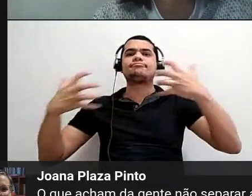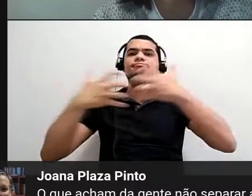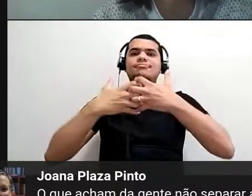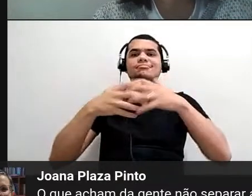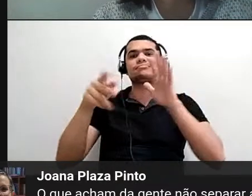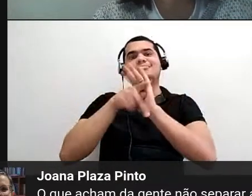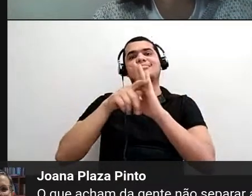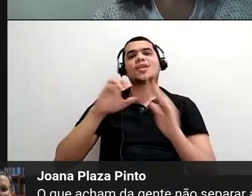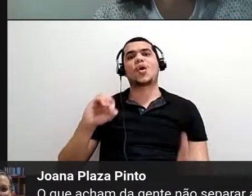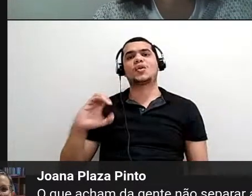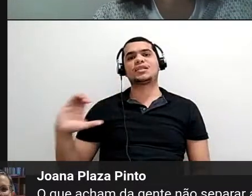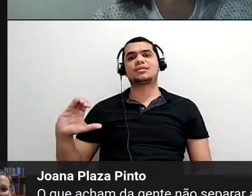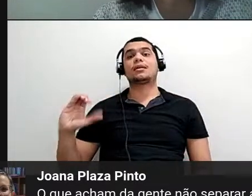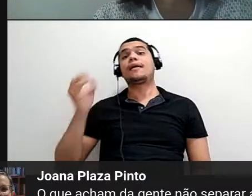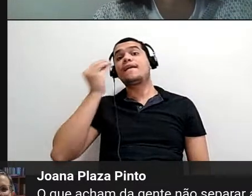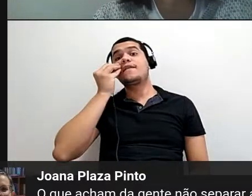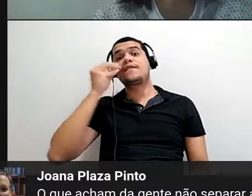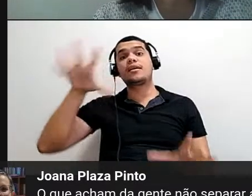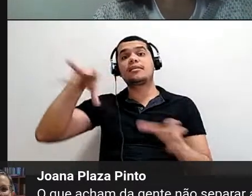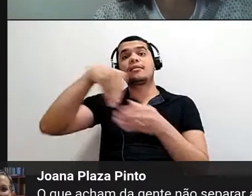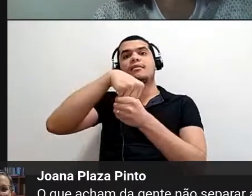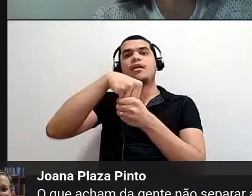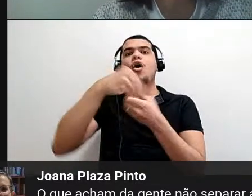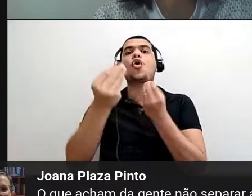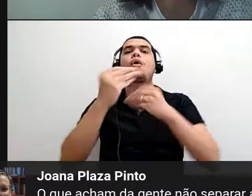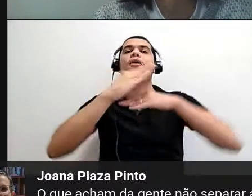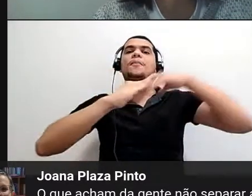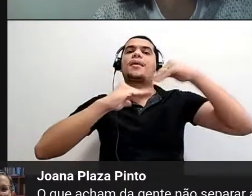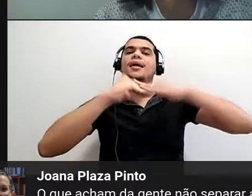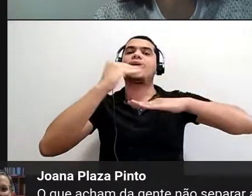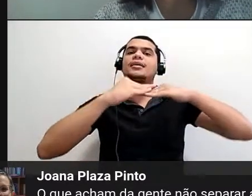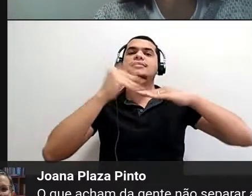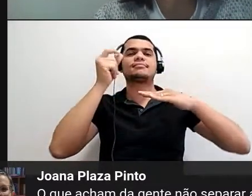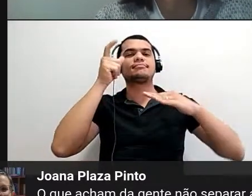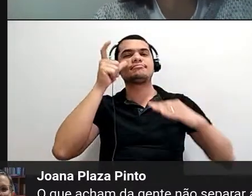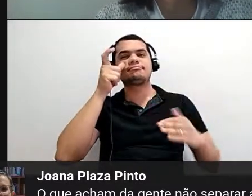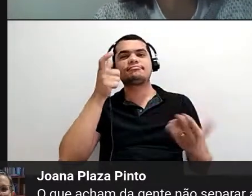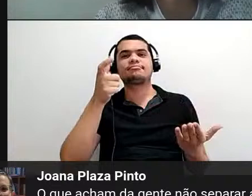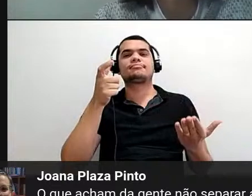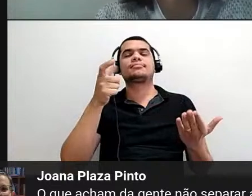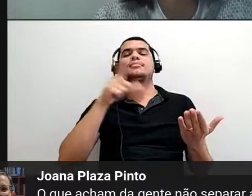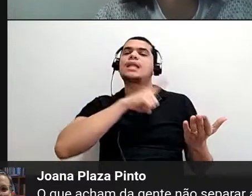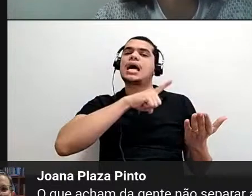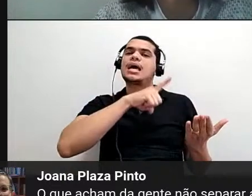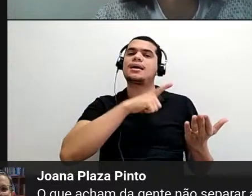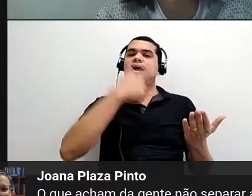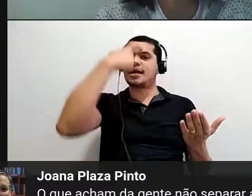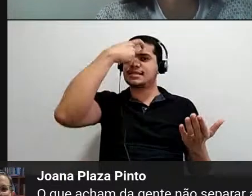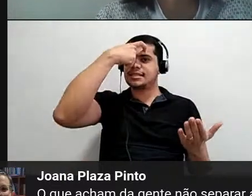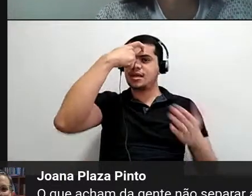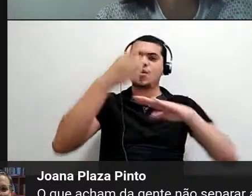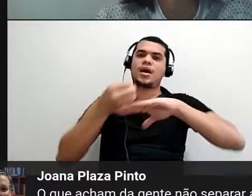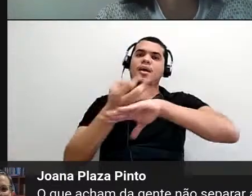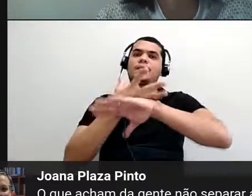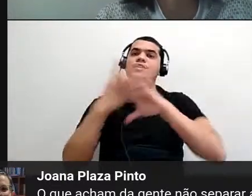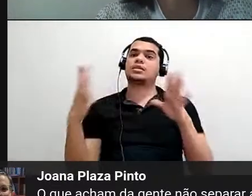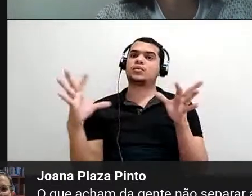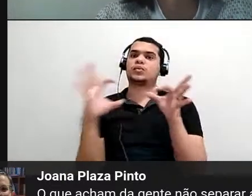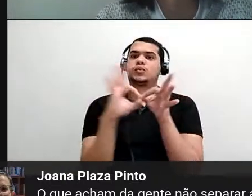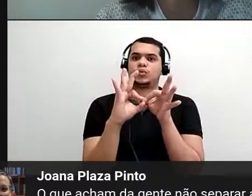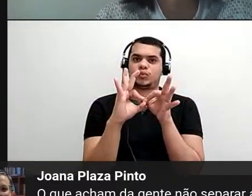uma separação ocidental, mas olhar para o conjunto de práticas como envolvendo razão e emoção juntos, né,